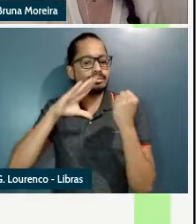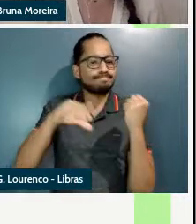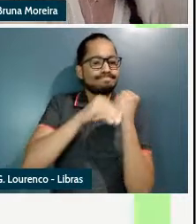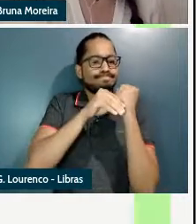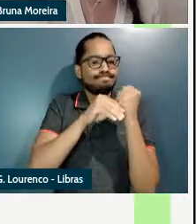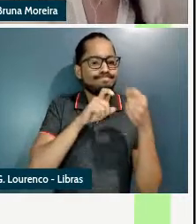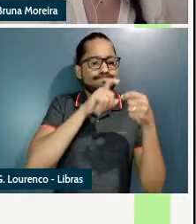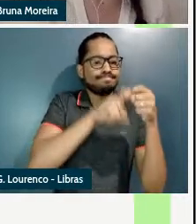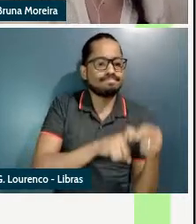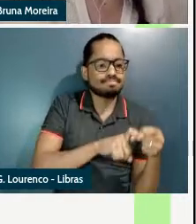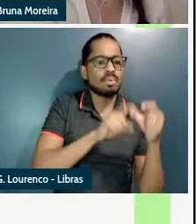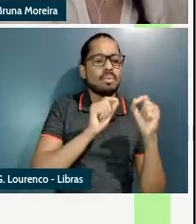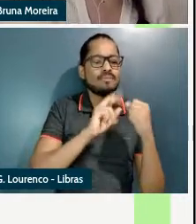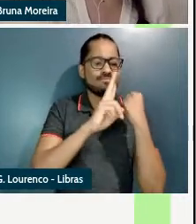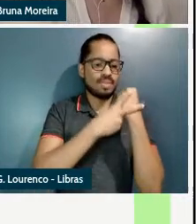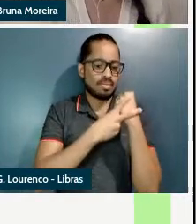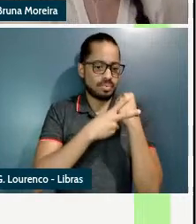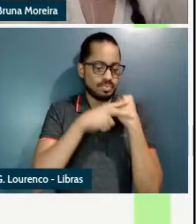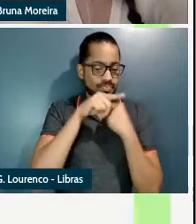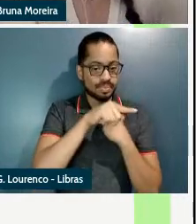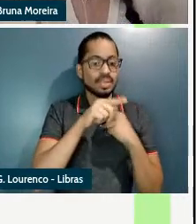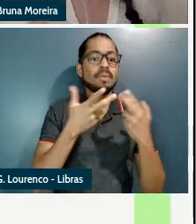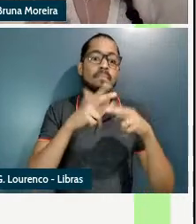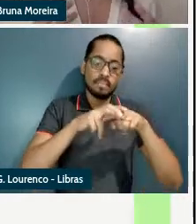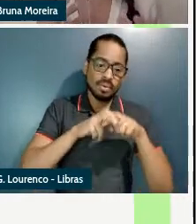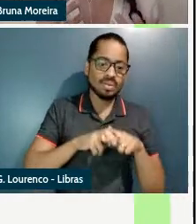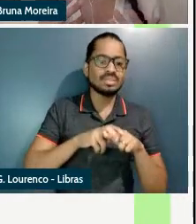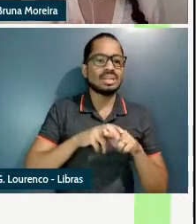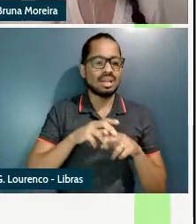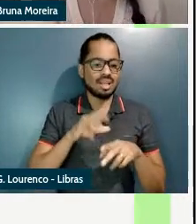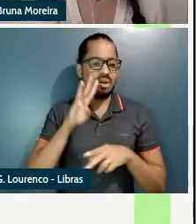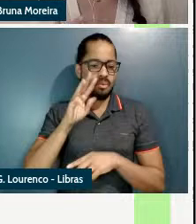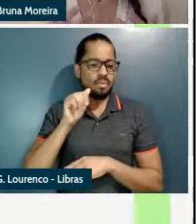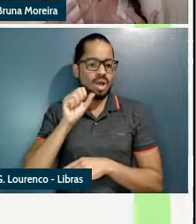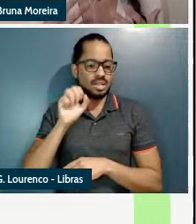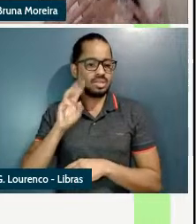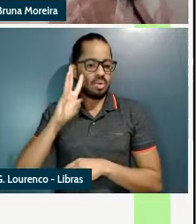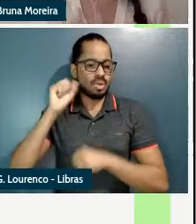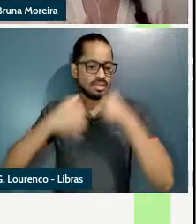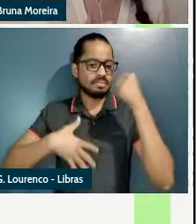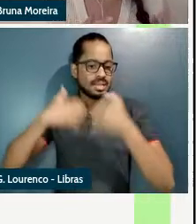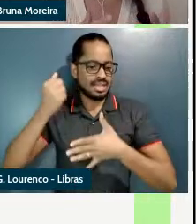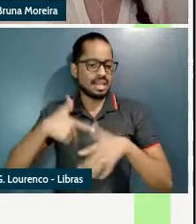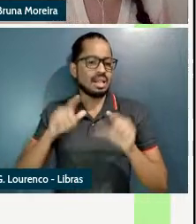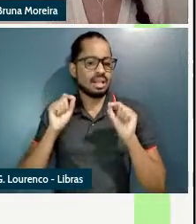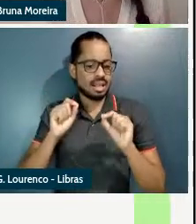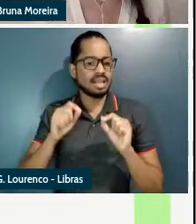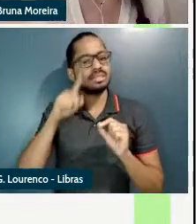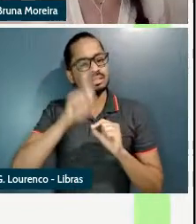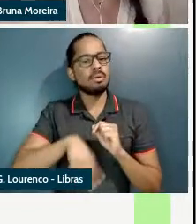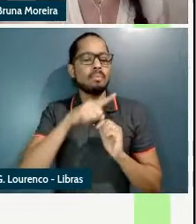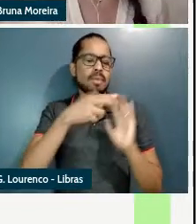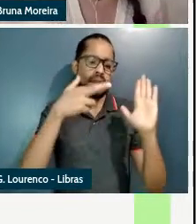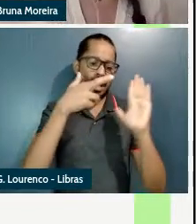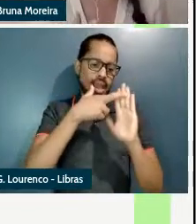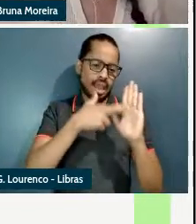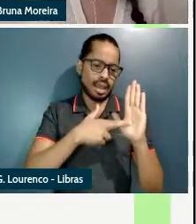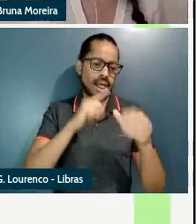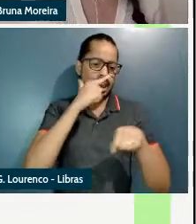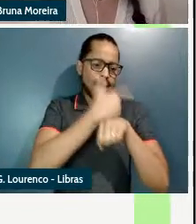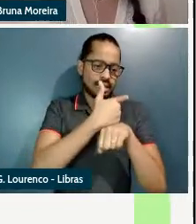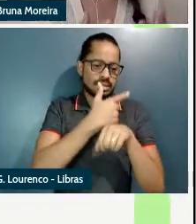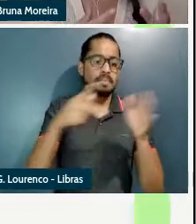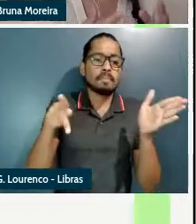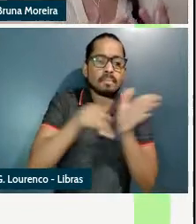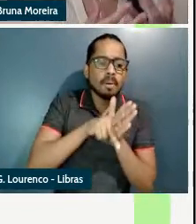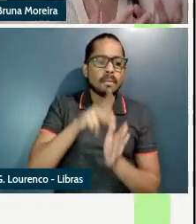a uma regra lexical passiva e portanto nessa análise a gente teria duas regras na gramática do inglês duas regras